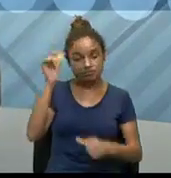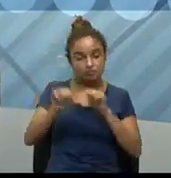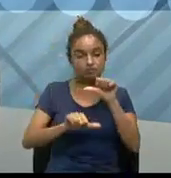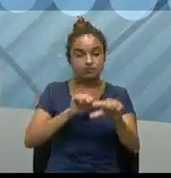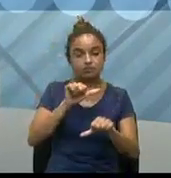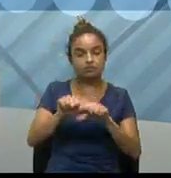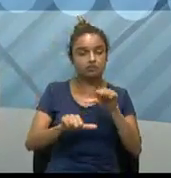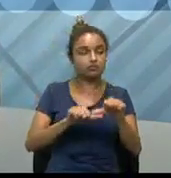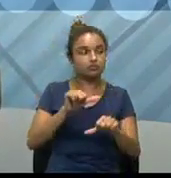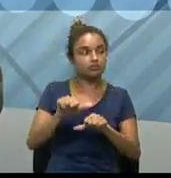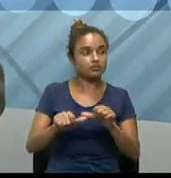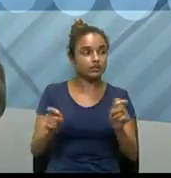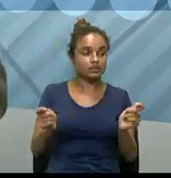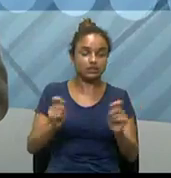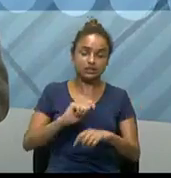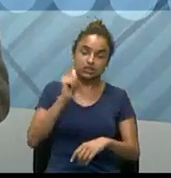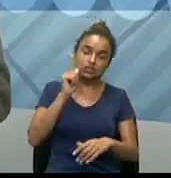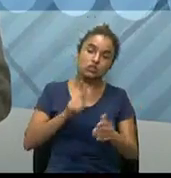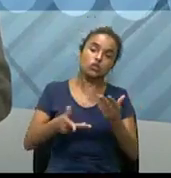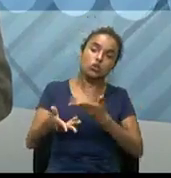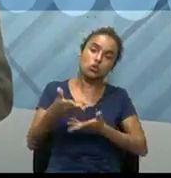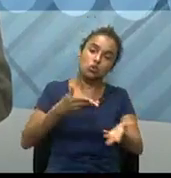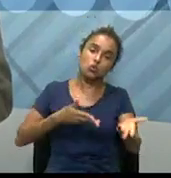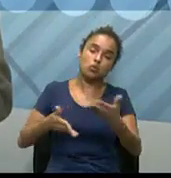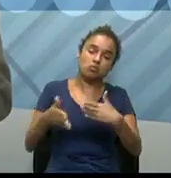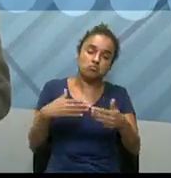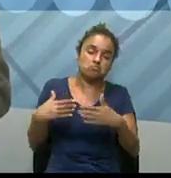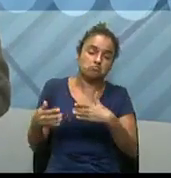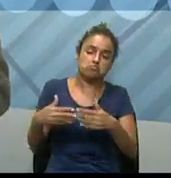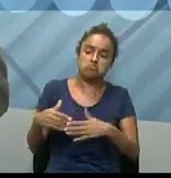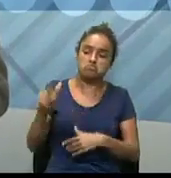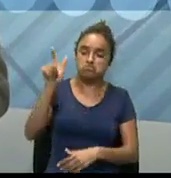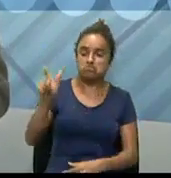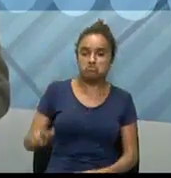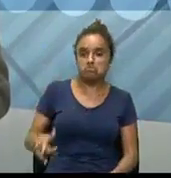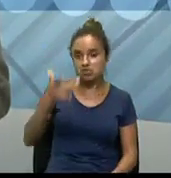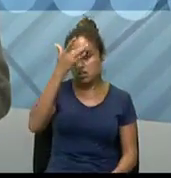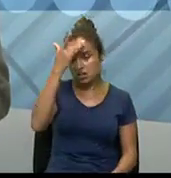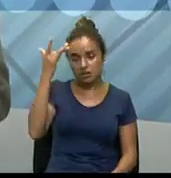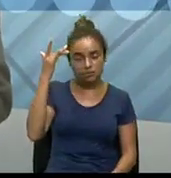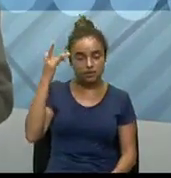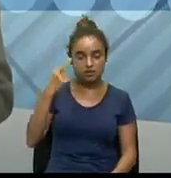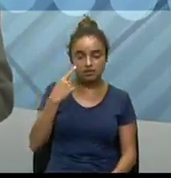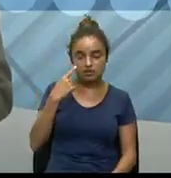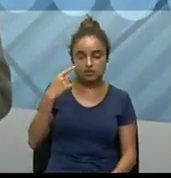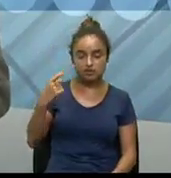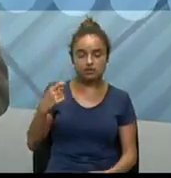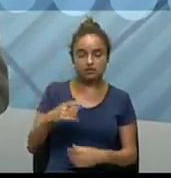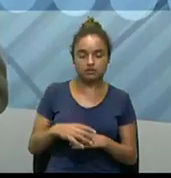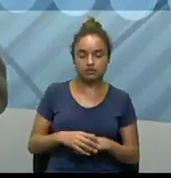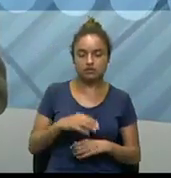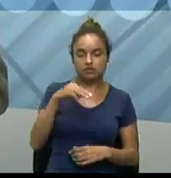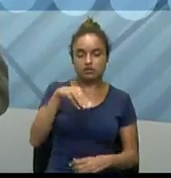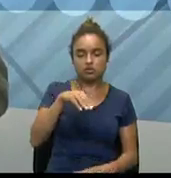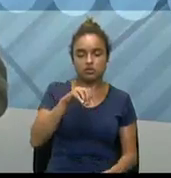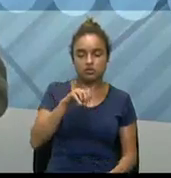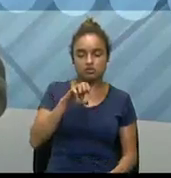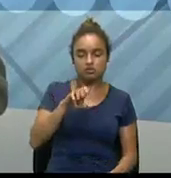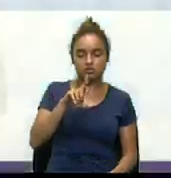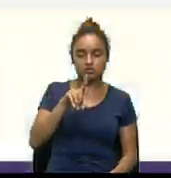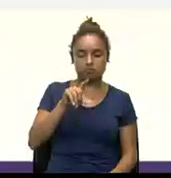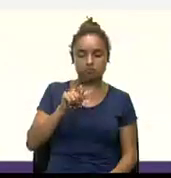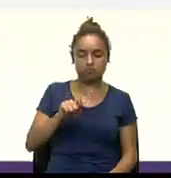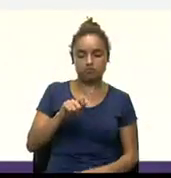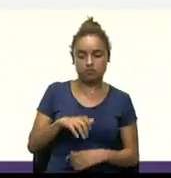então, funciona, né, com qualquer pessoa que se interesse pela moeda. A